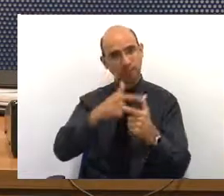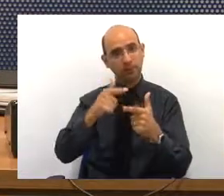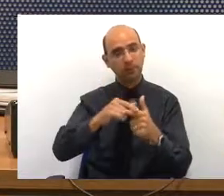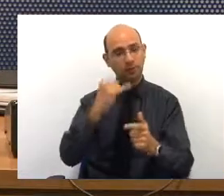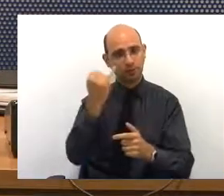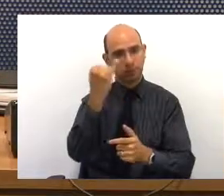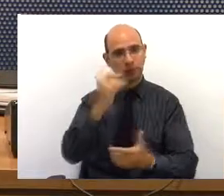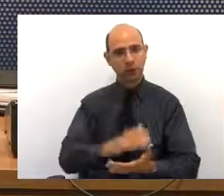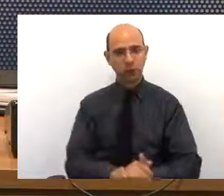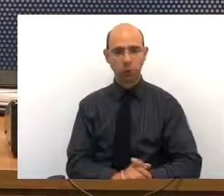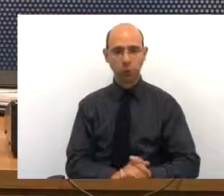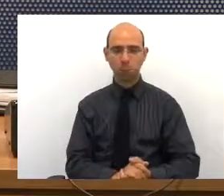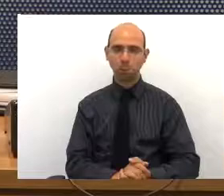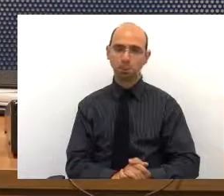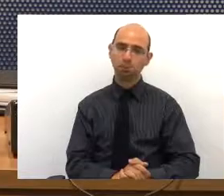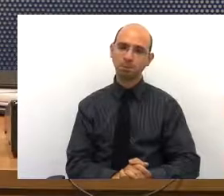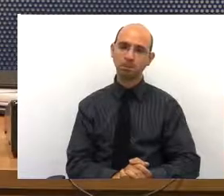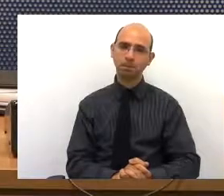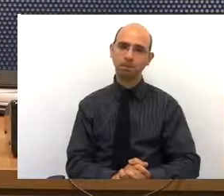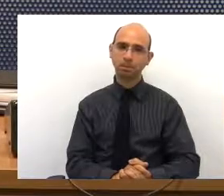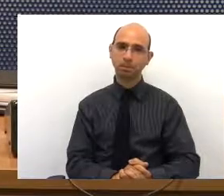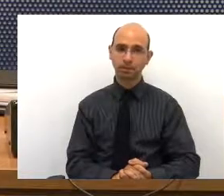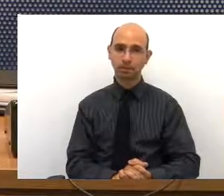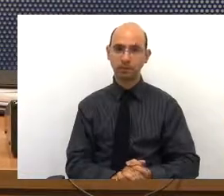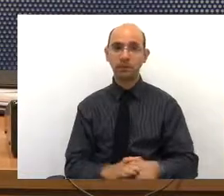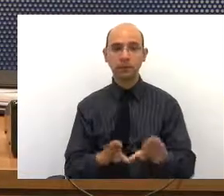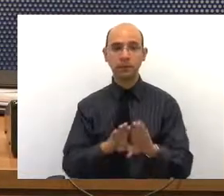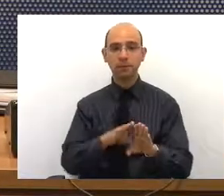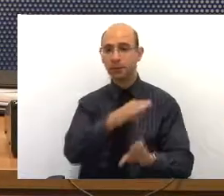Bom, o senhorilo